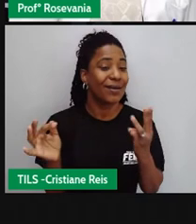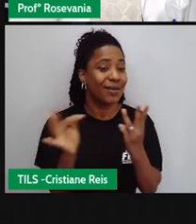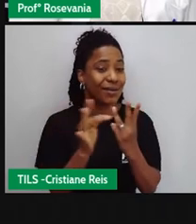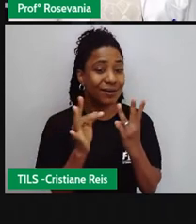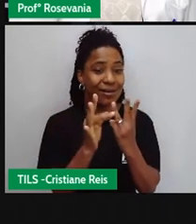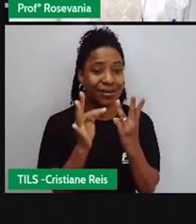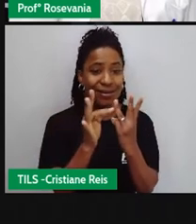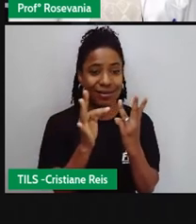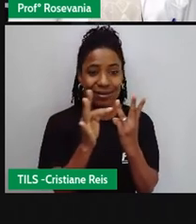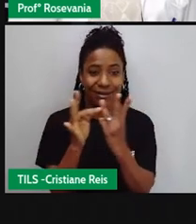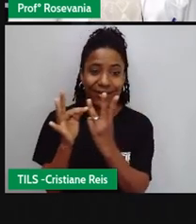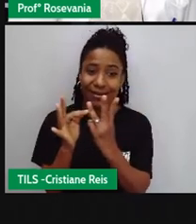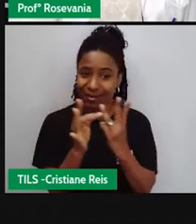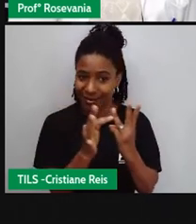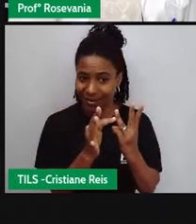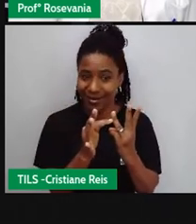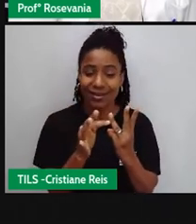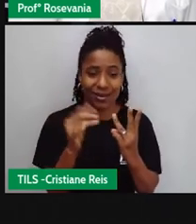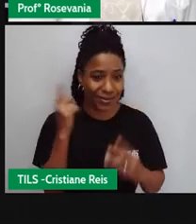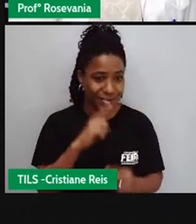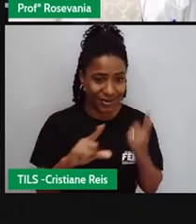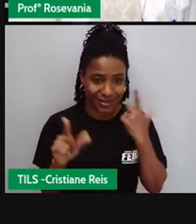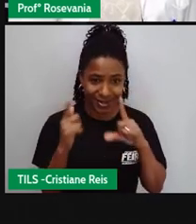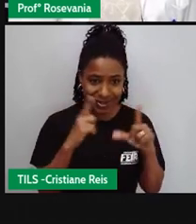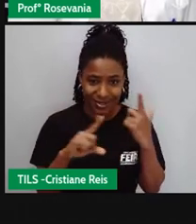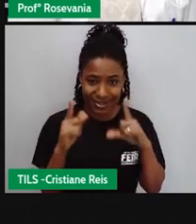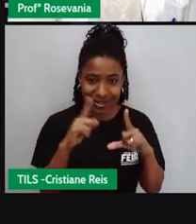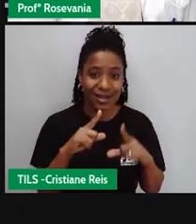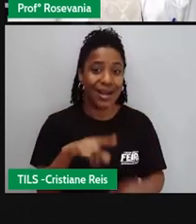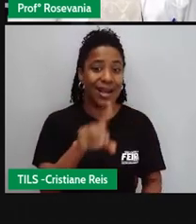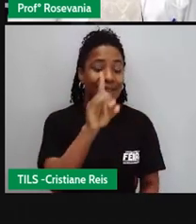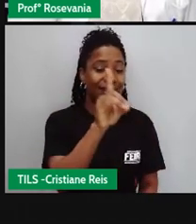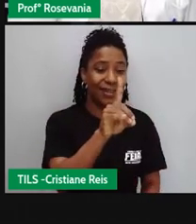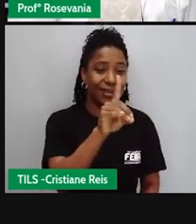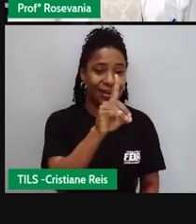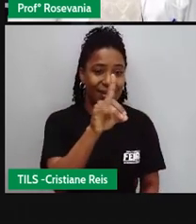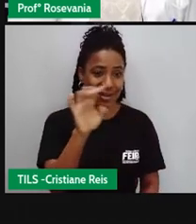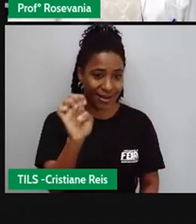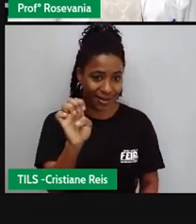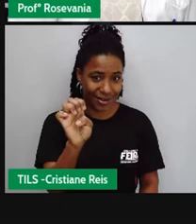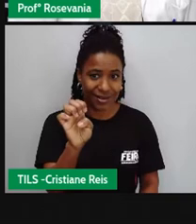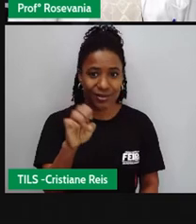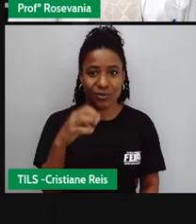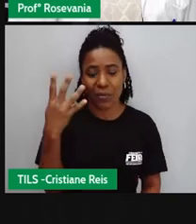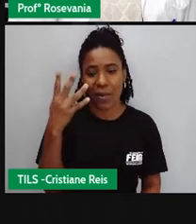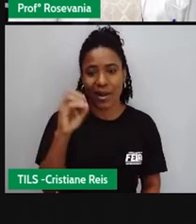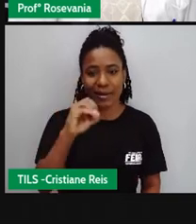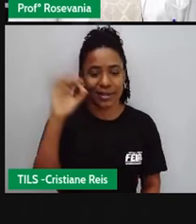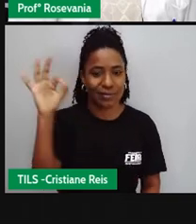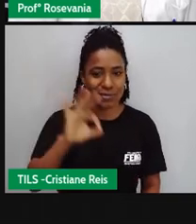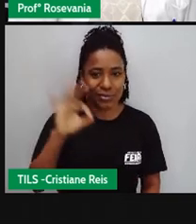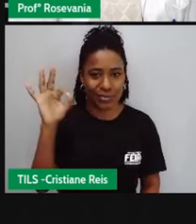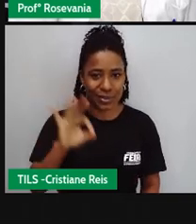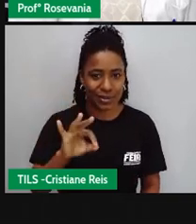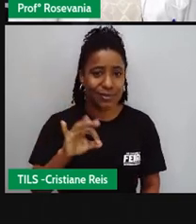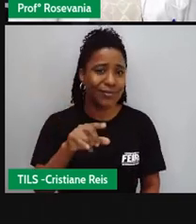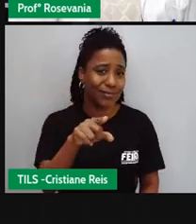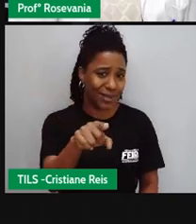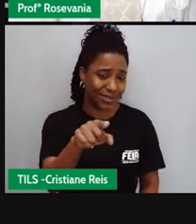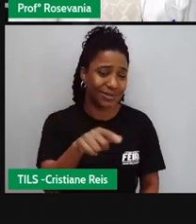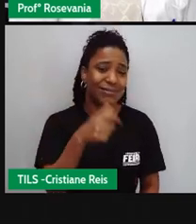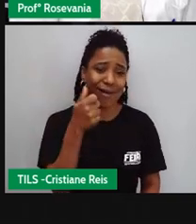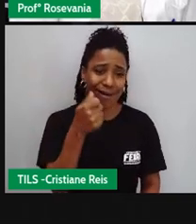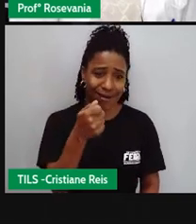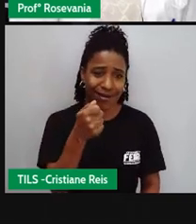da classe D e E ela tem acesso a isso mas quando eu vou para a classe A é quase todo mundo que pode